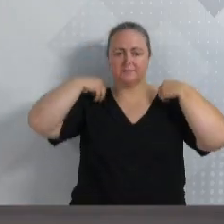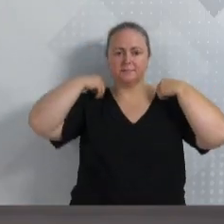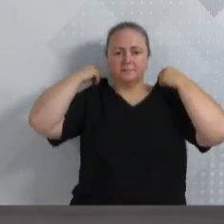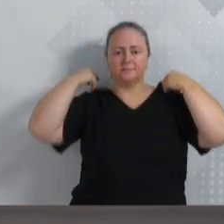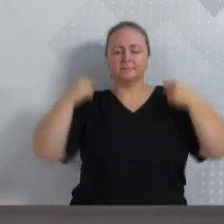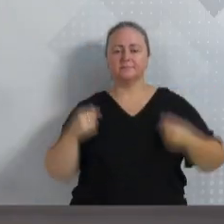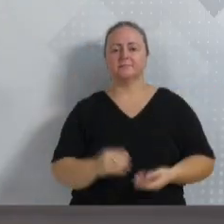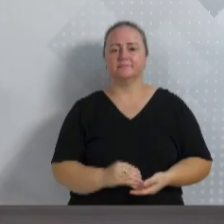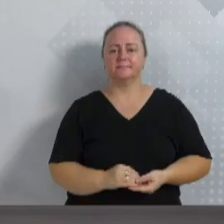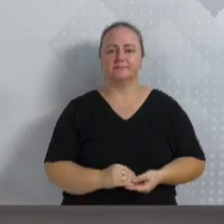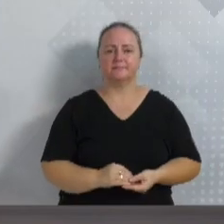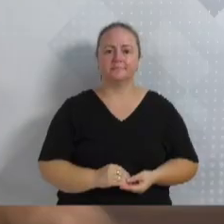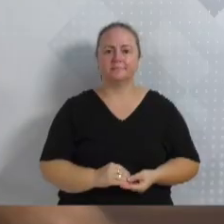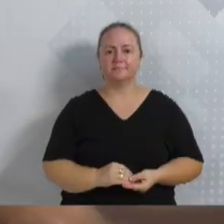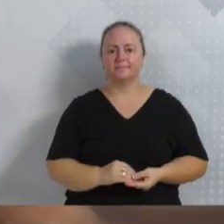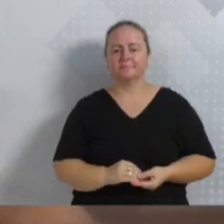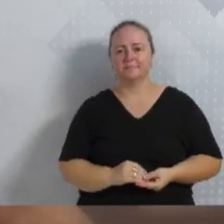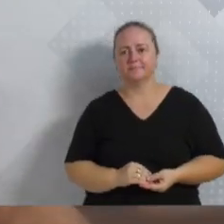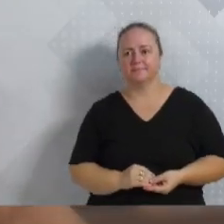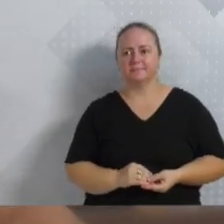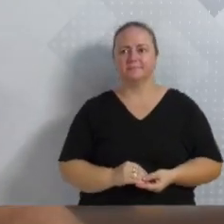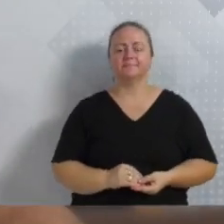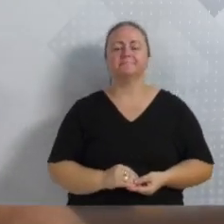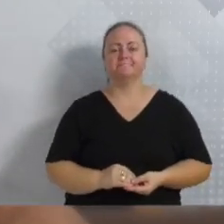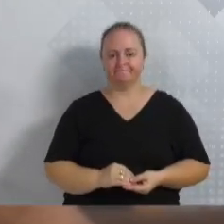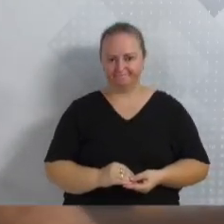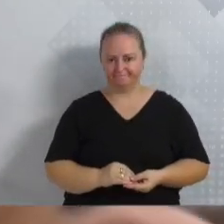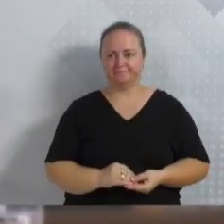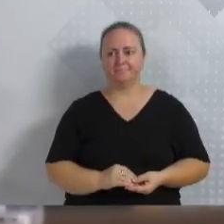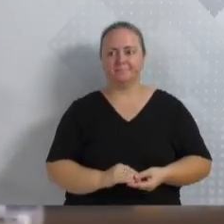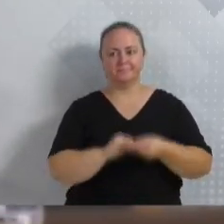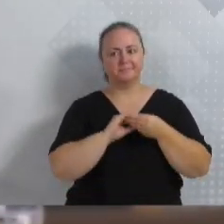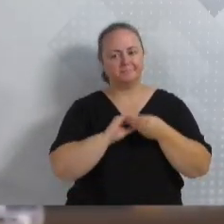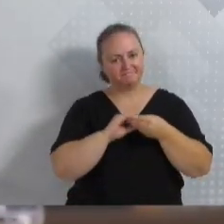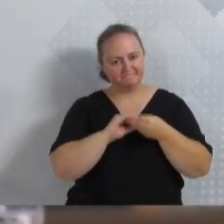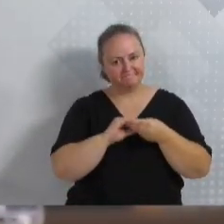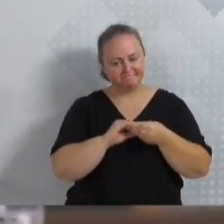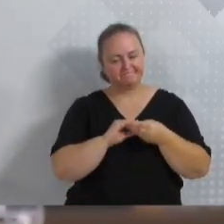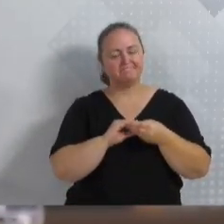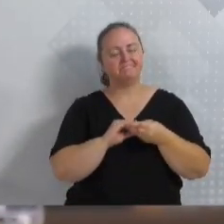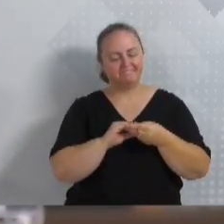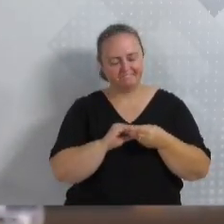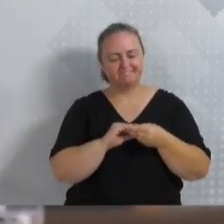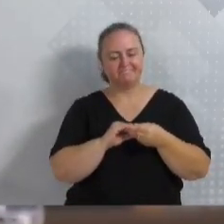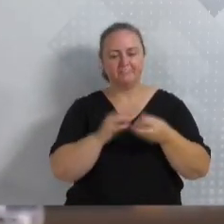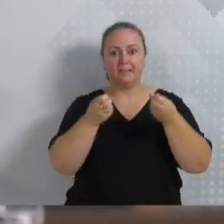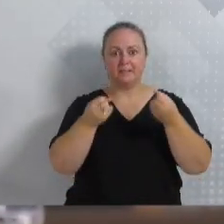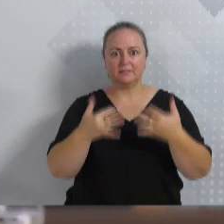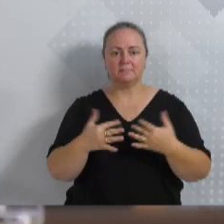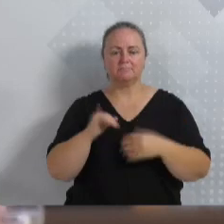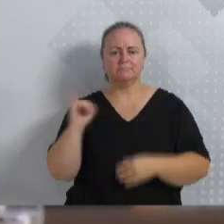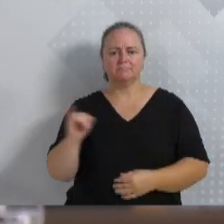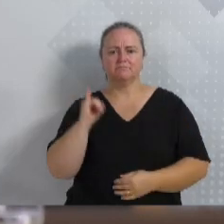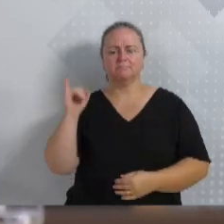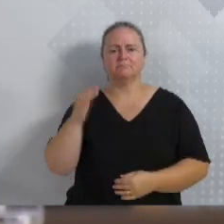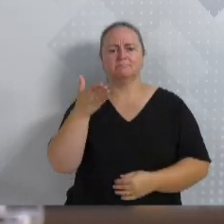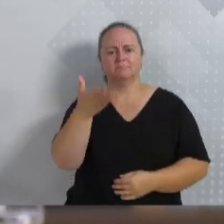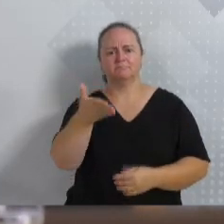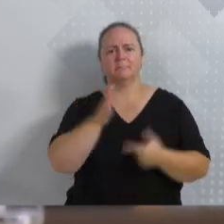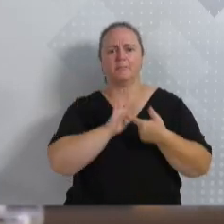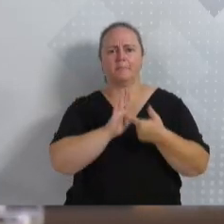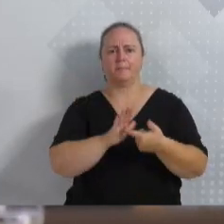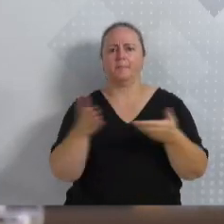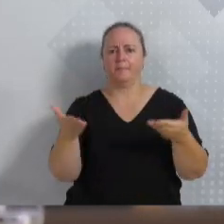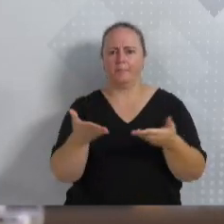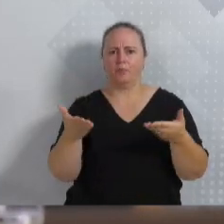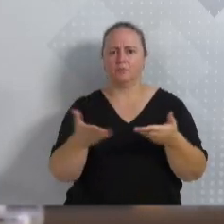Com autorização do orador, o vereador Adriano Pereira. Ronaldo, cumprimentar pelo pronunciamento, falado em realmente a importância de vossa excelência, está destacando o